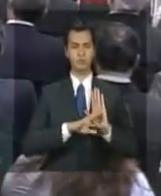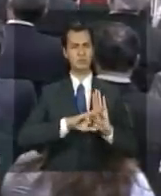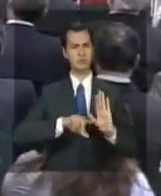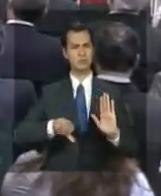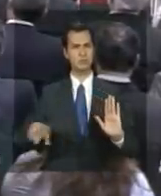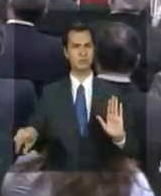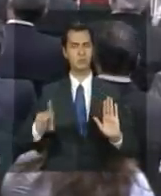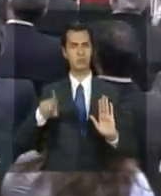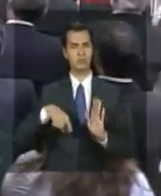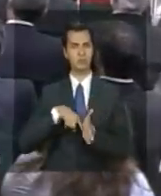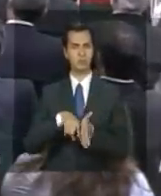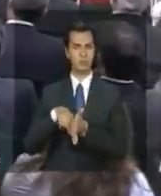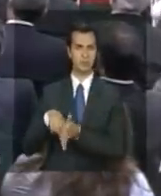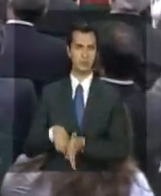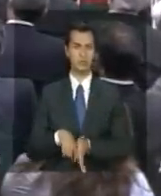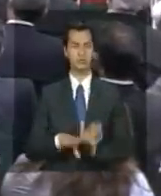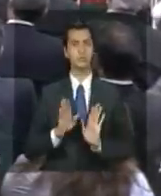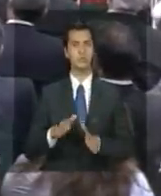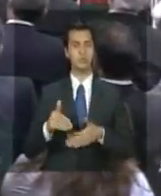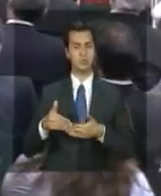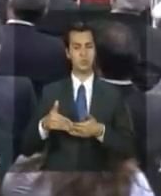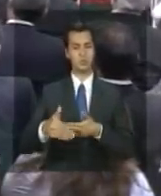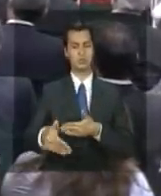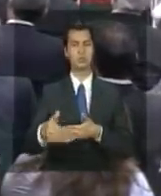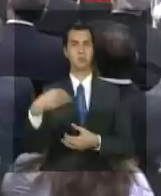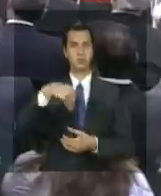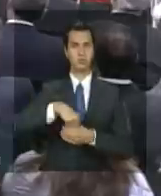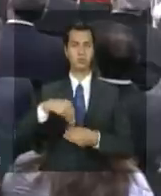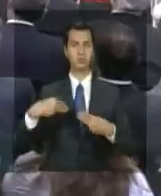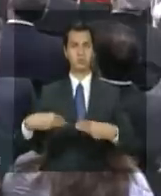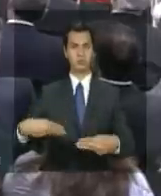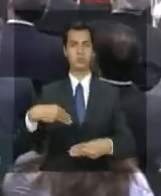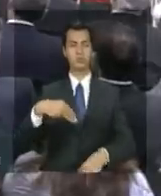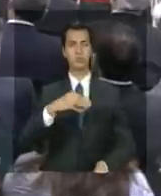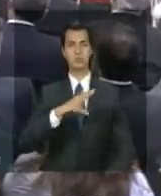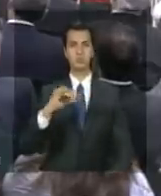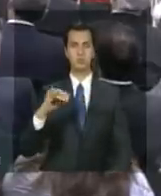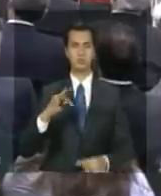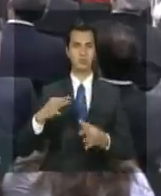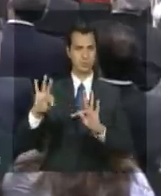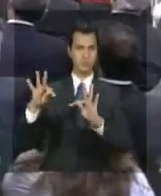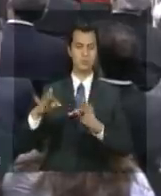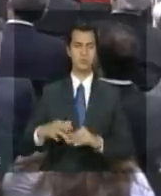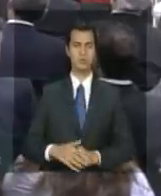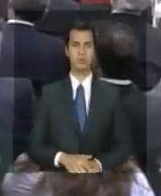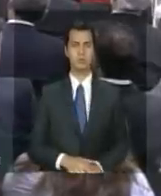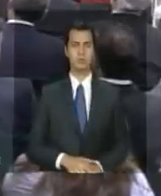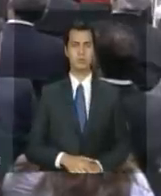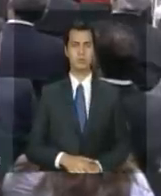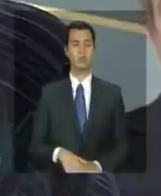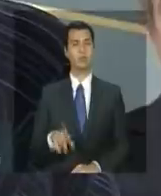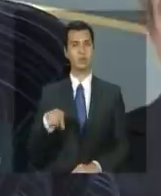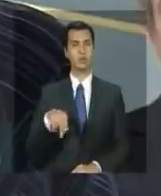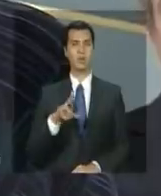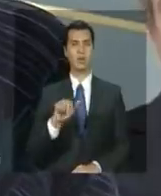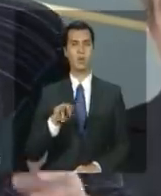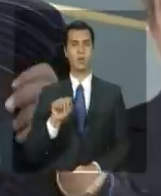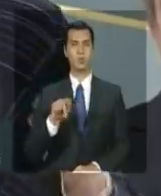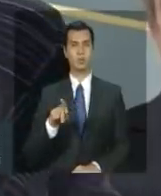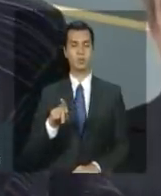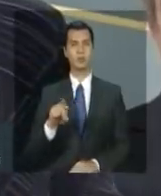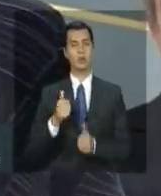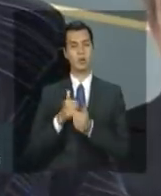de pesquisa estavam em andamento dentro do MCT dentro do Ministério de Ciência e Tecnologia acompanhados pelo Raup